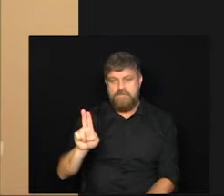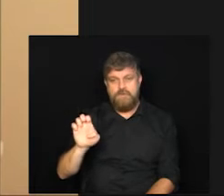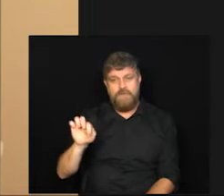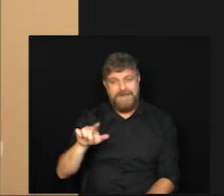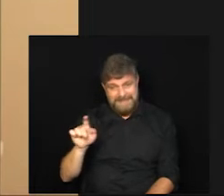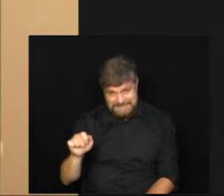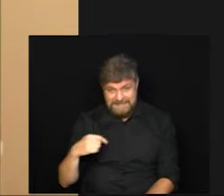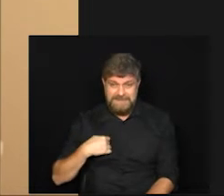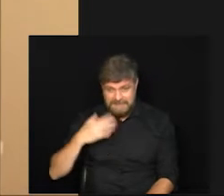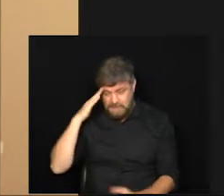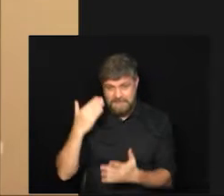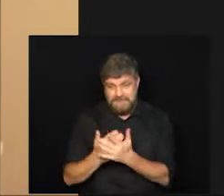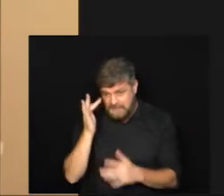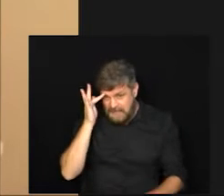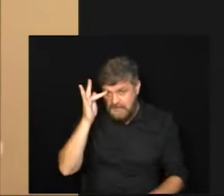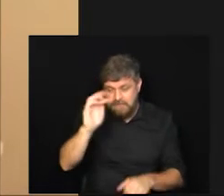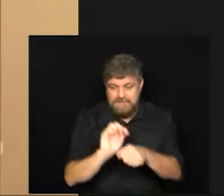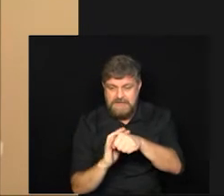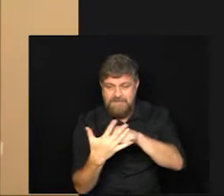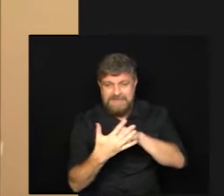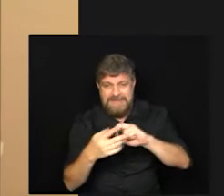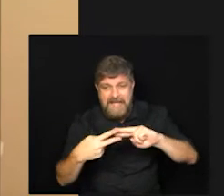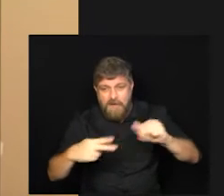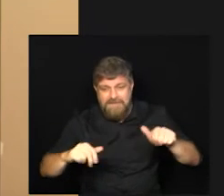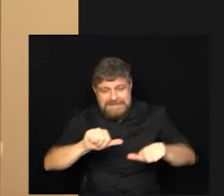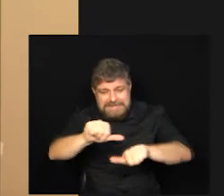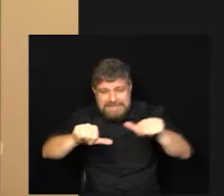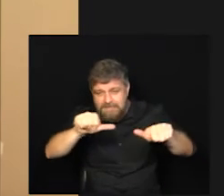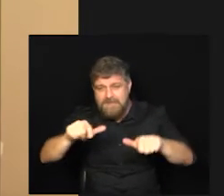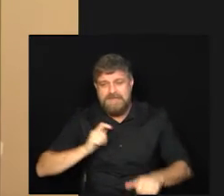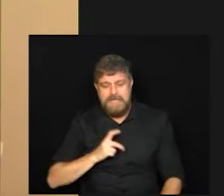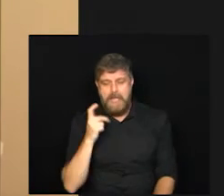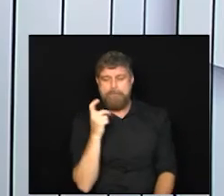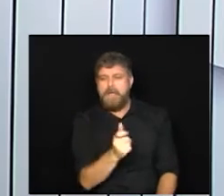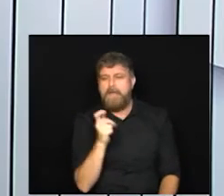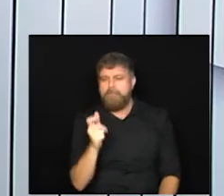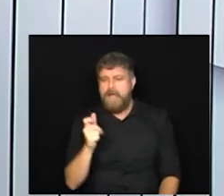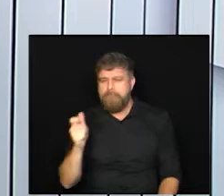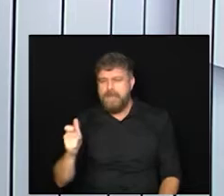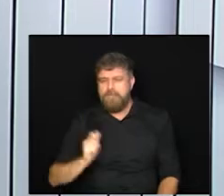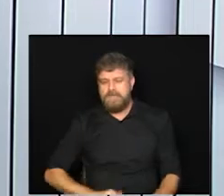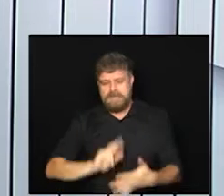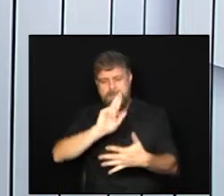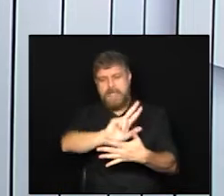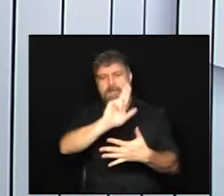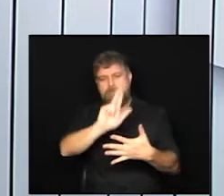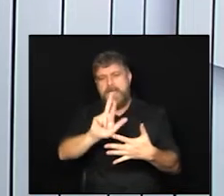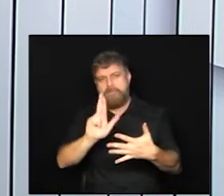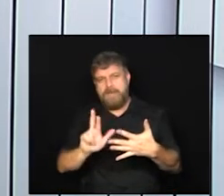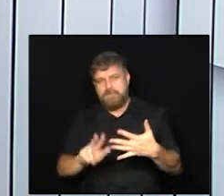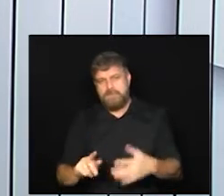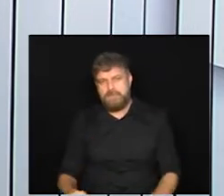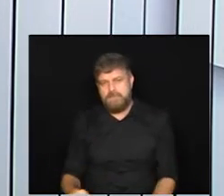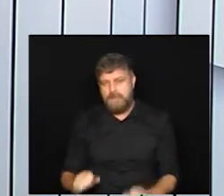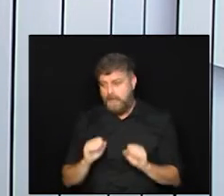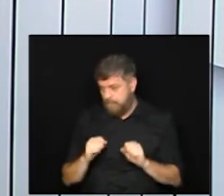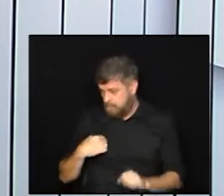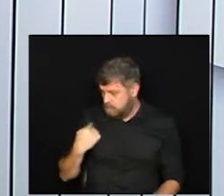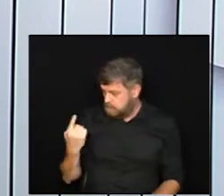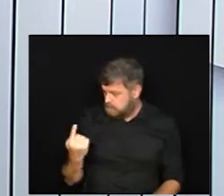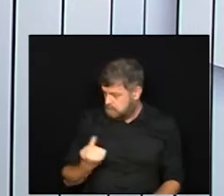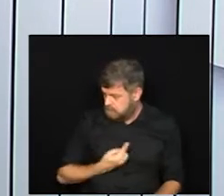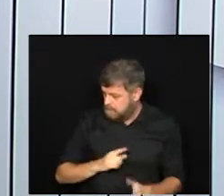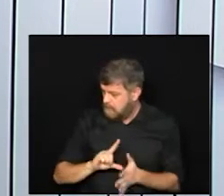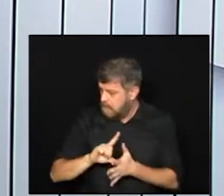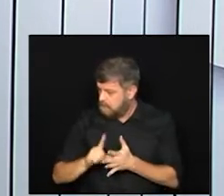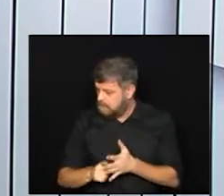coronavírus contra várias cepas então provavelmente nós teremos que tomar outras doses